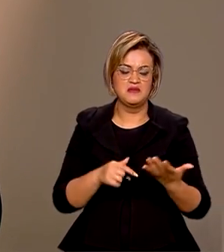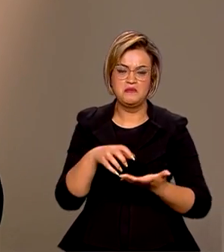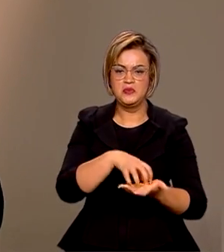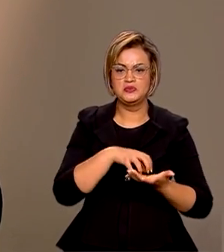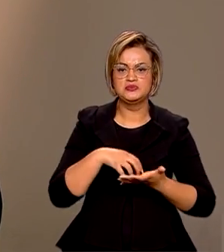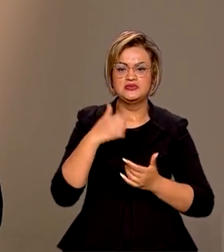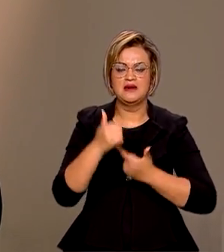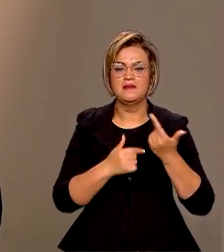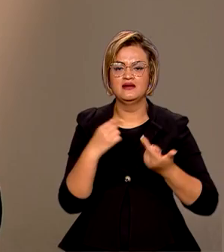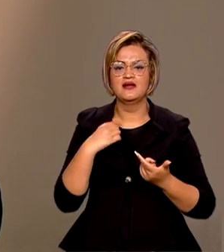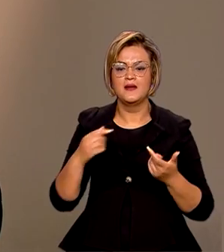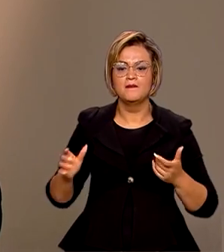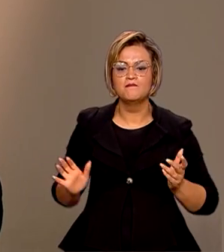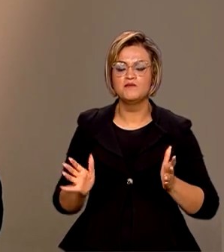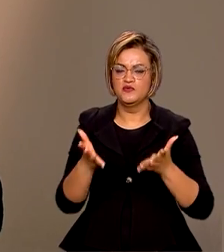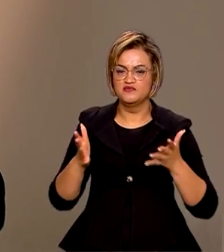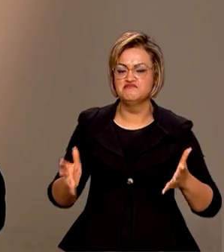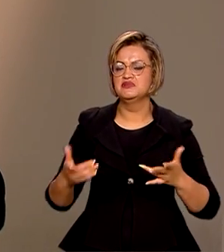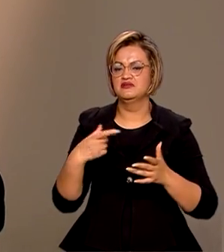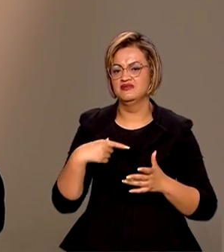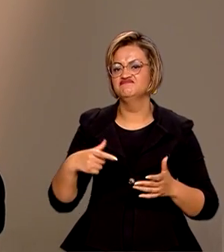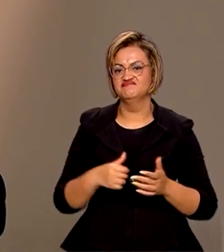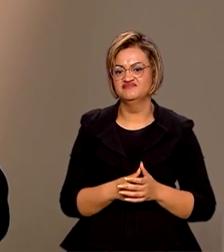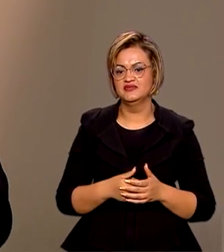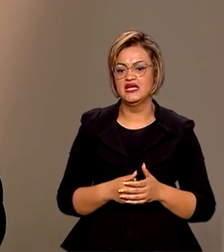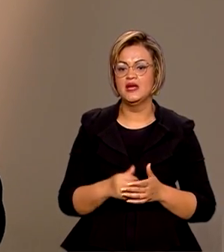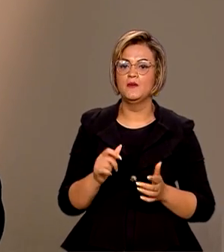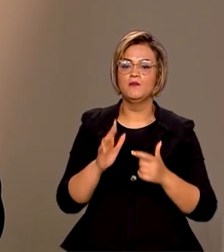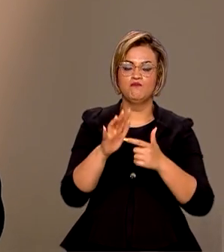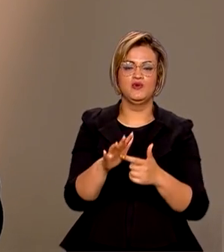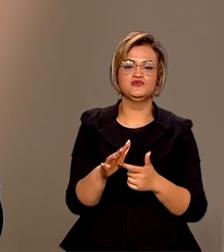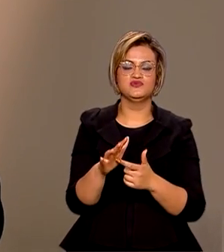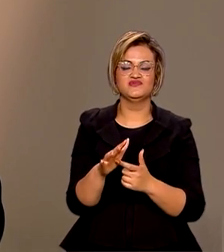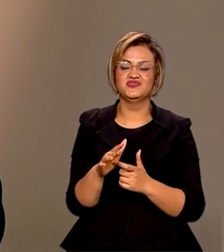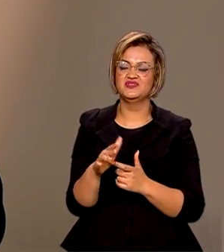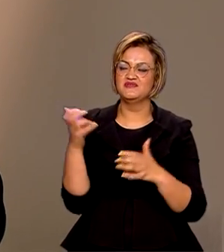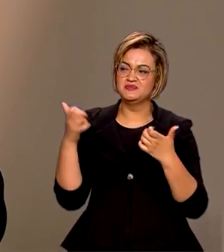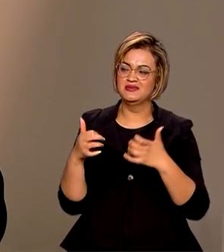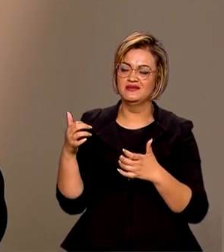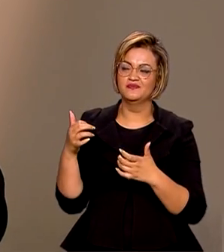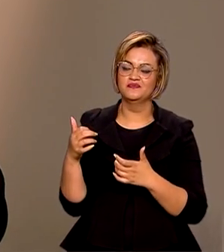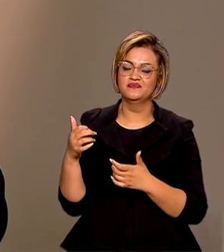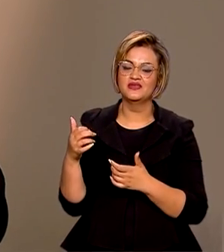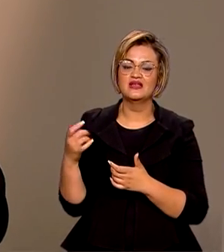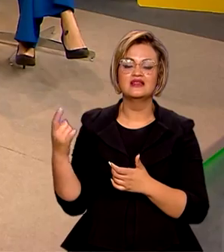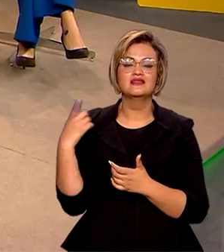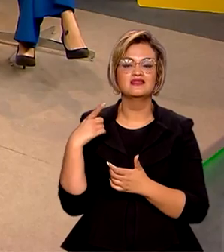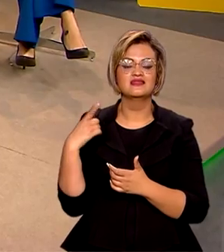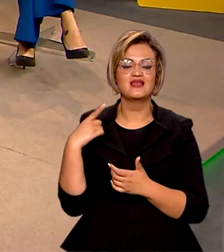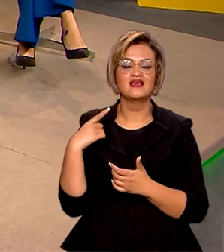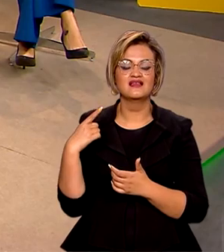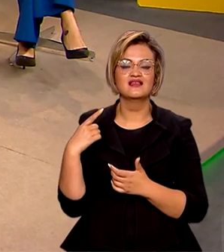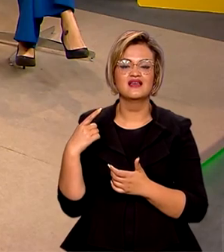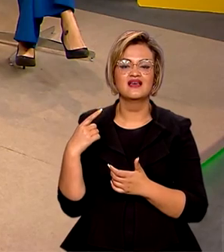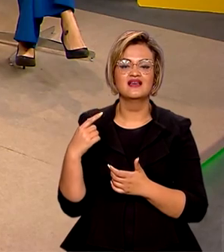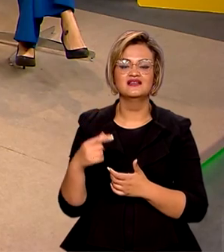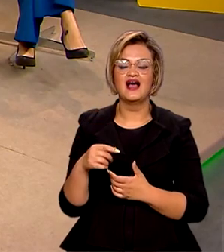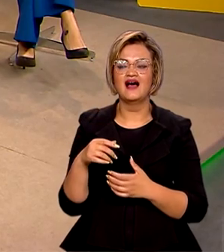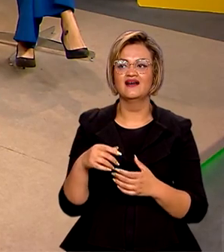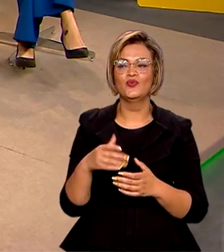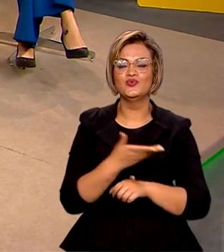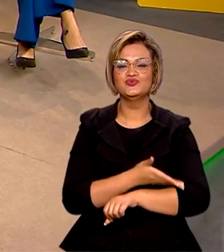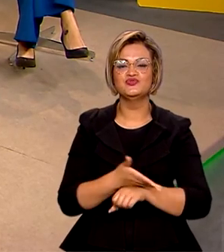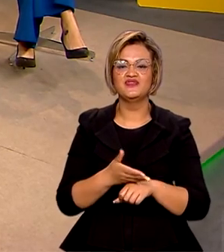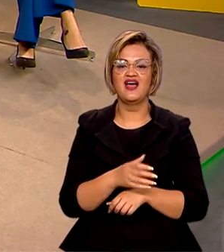trabalho e movimentado um bastante. Eu ressalto aqui, às vezes até eu estava falando, que nós temos muita moda do EASG, né?